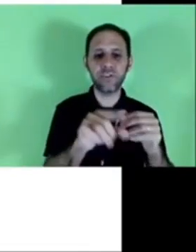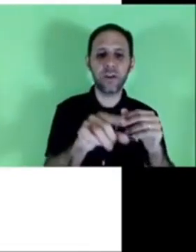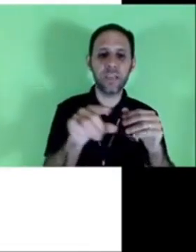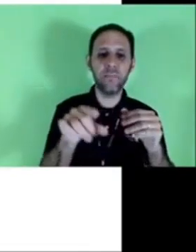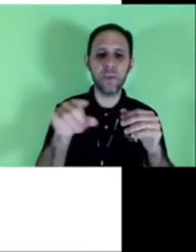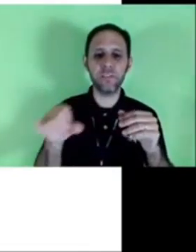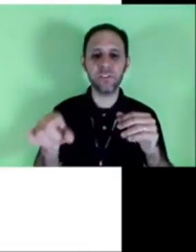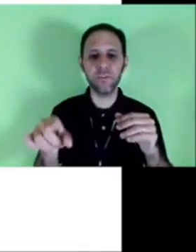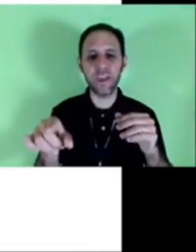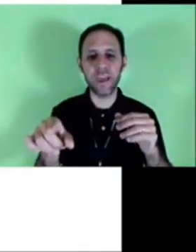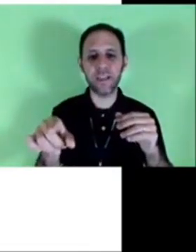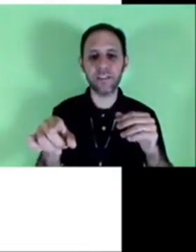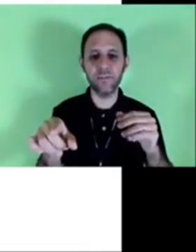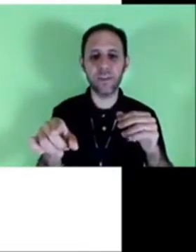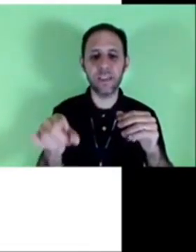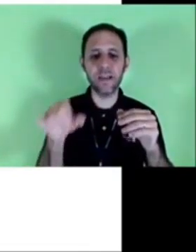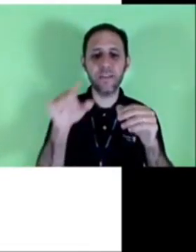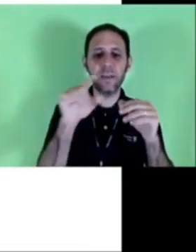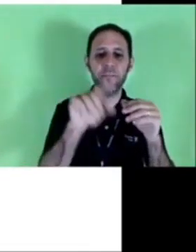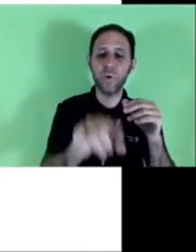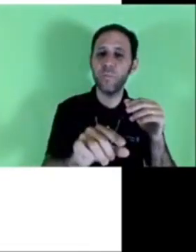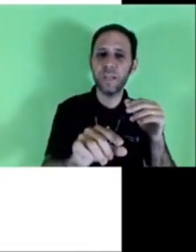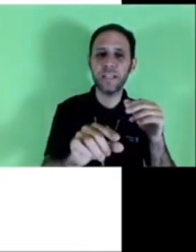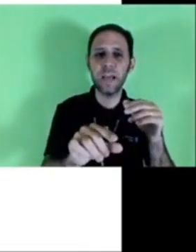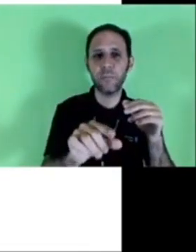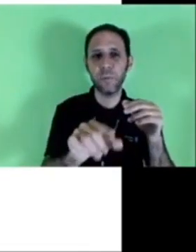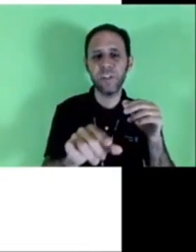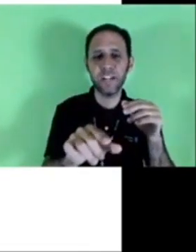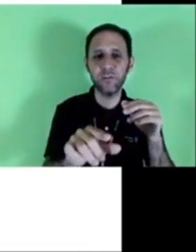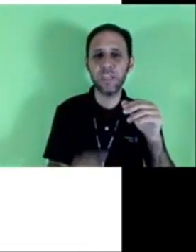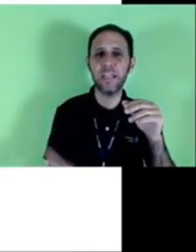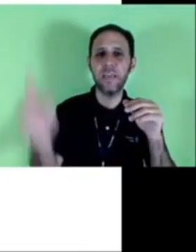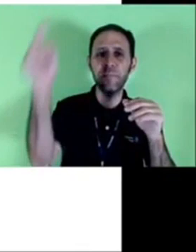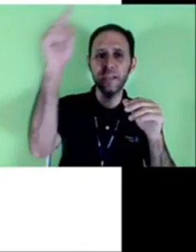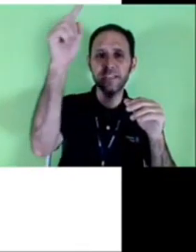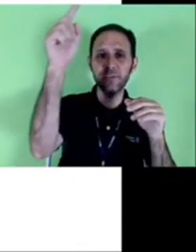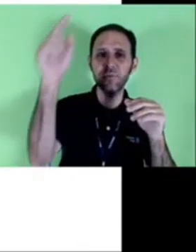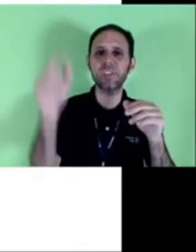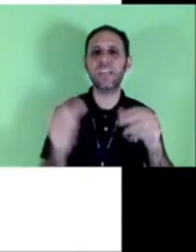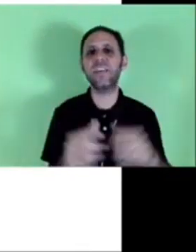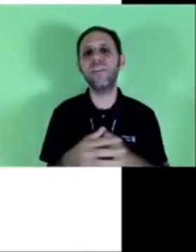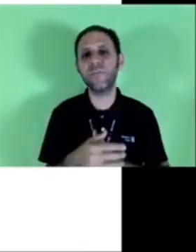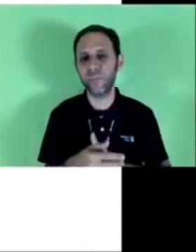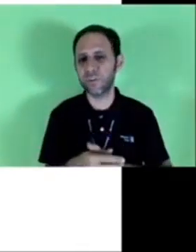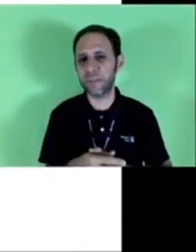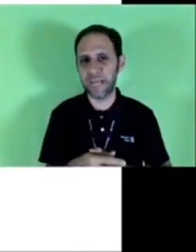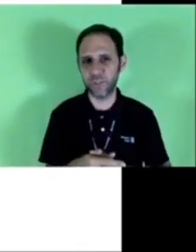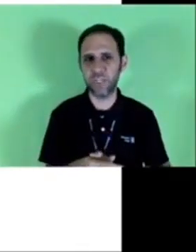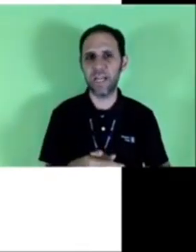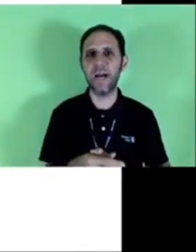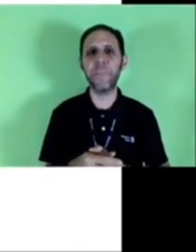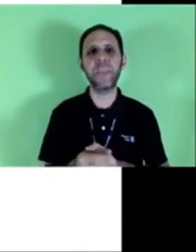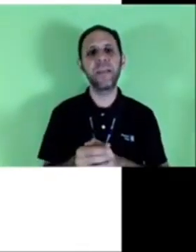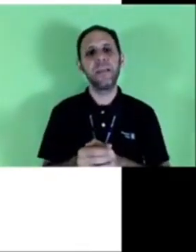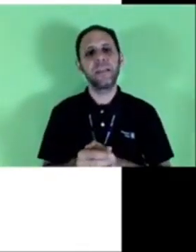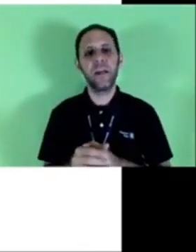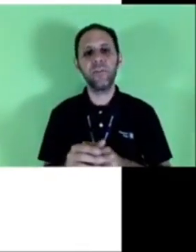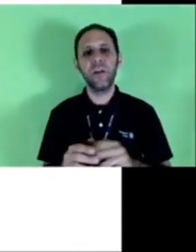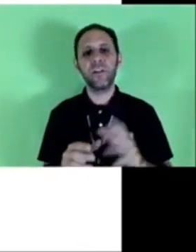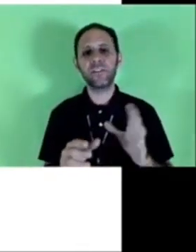o nome Joaquim Pedro Silveira proprietário proprietário do que? da empresa tudo sei informática